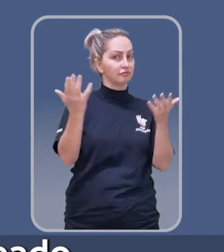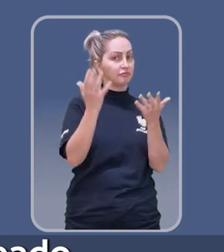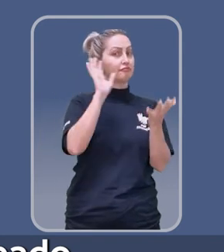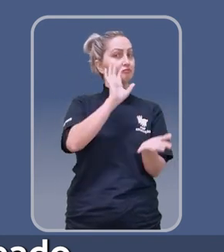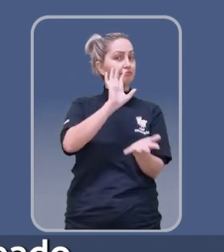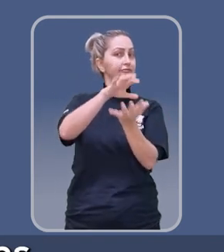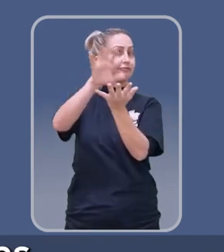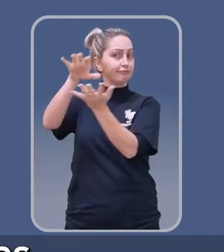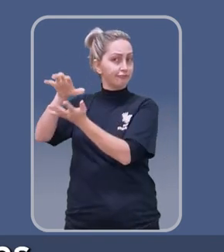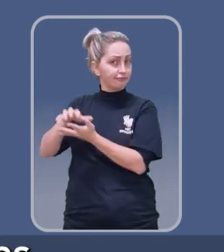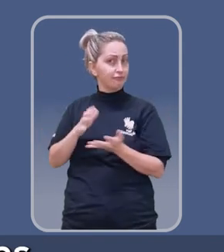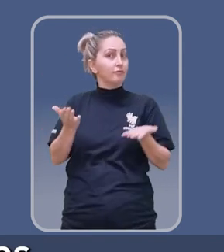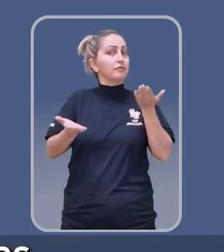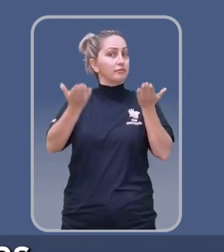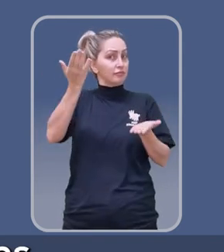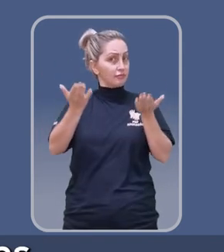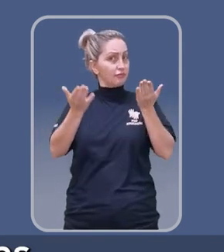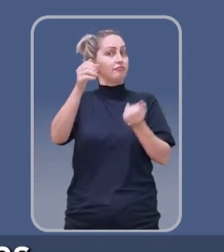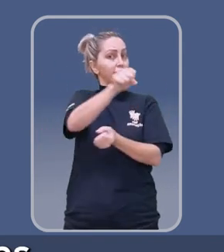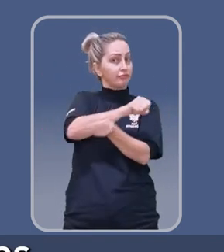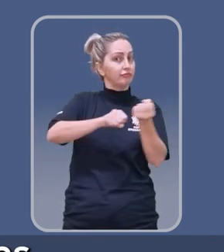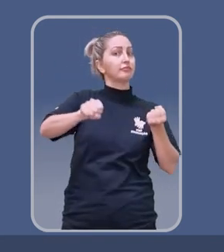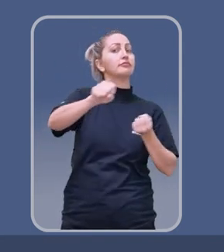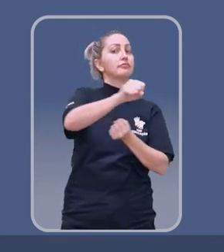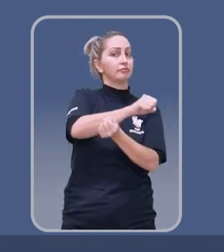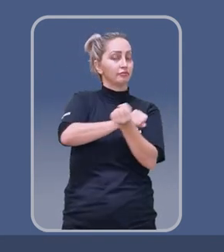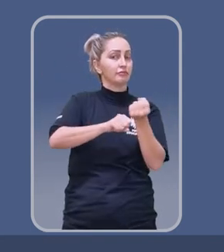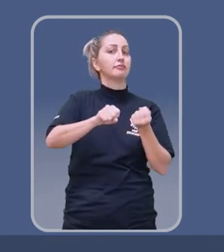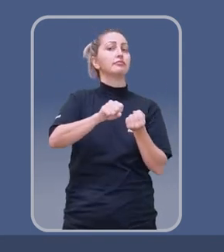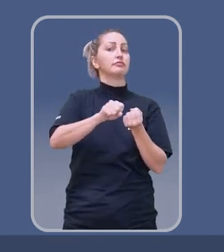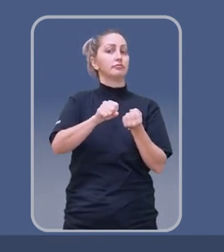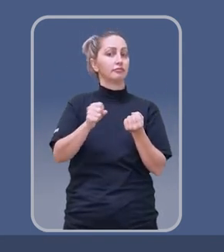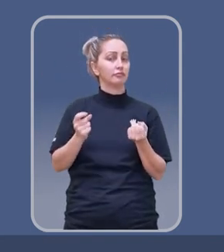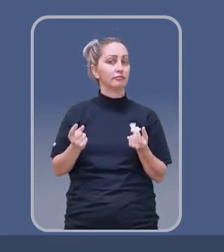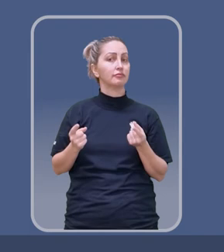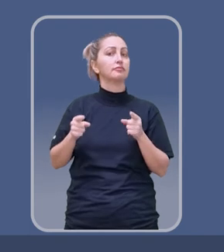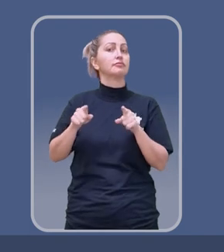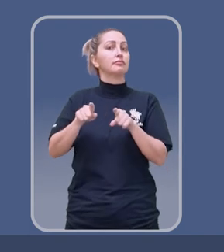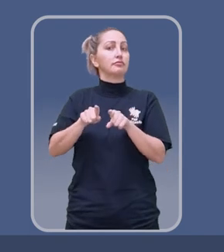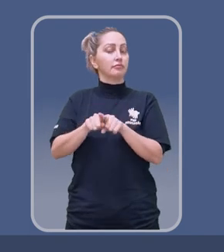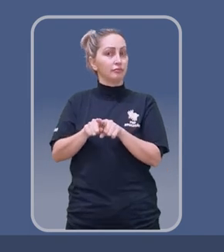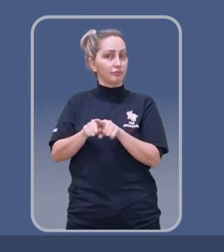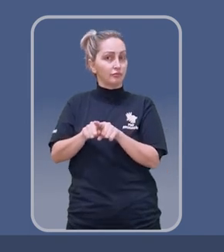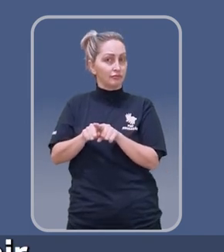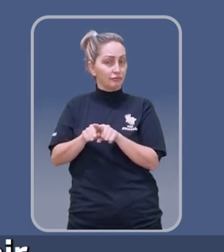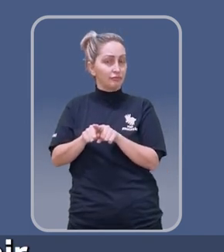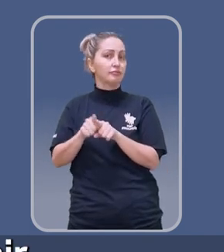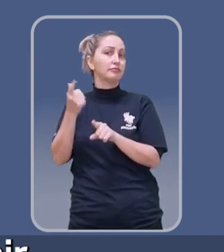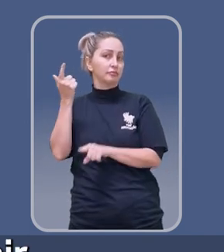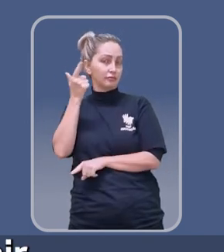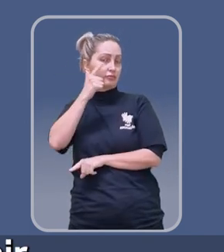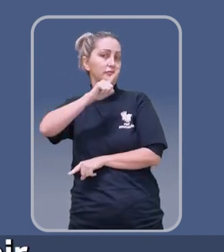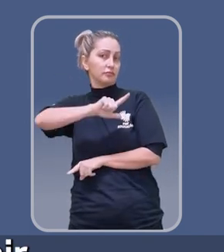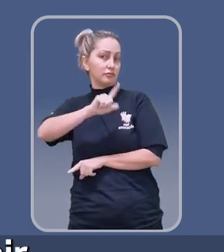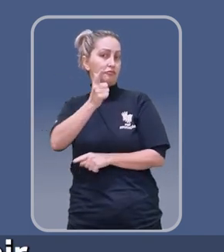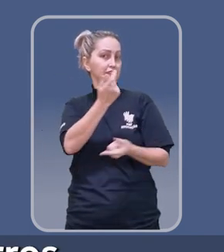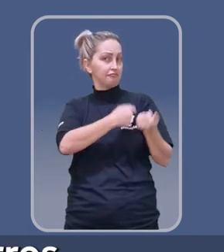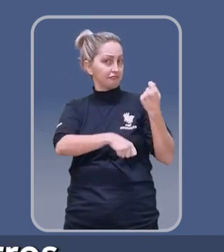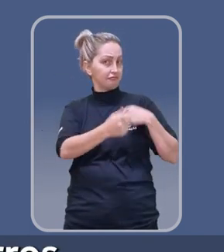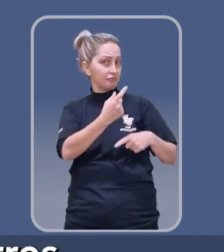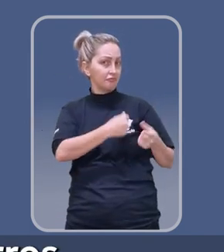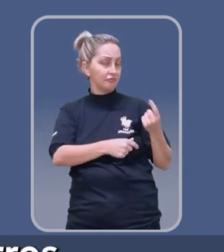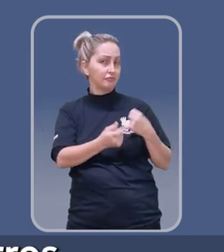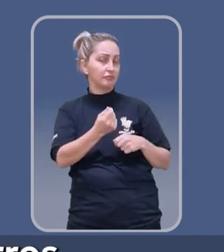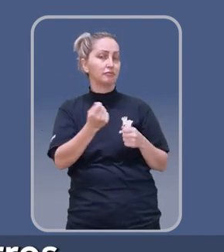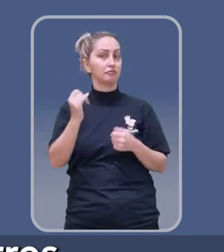modelo polinucleado, ou seja, uma distribuição de várias centralidades de forma equilibrada e sustentável. Com isso, gente consegue atrair